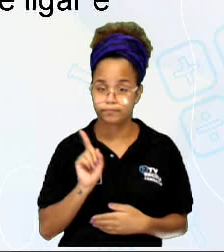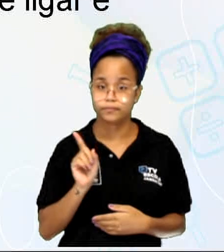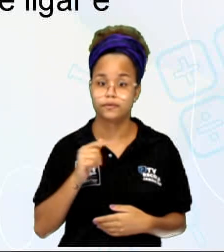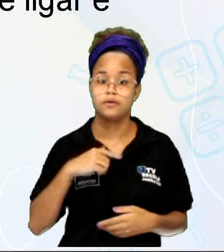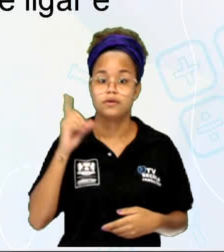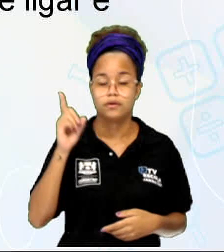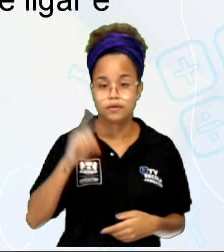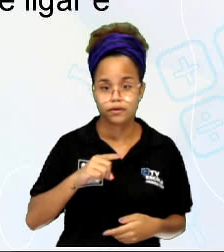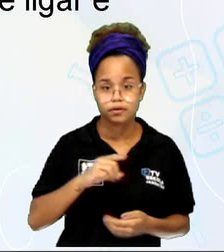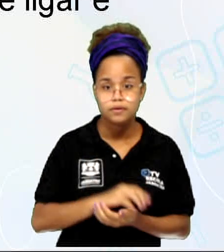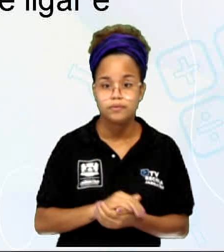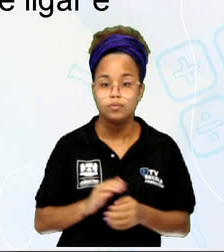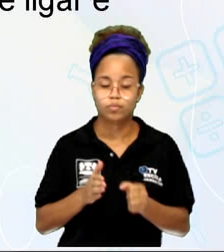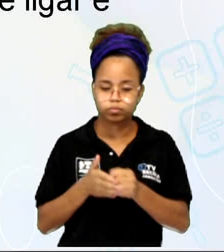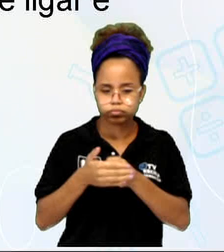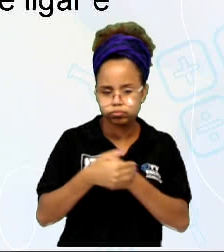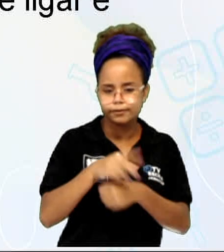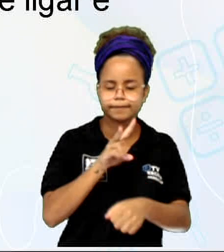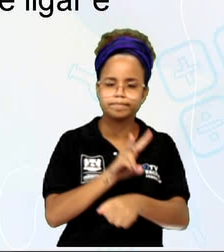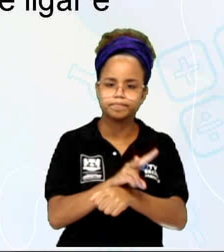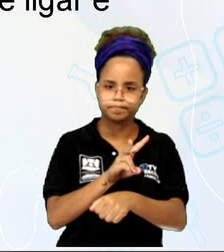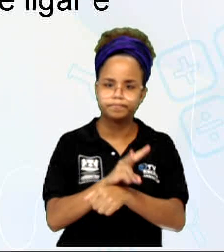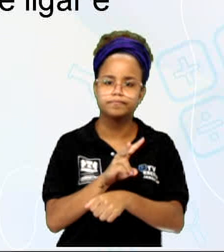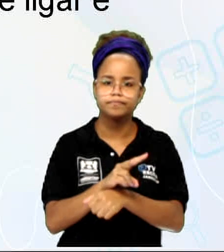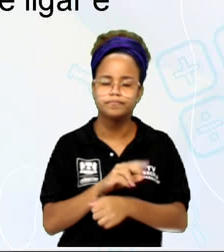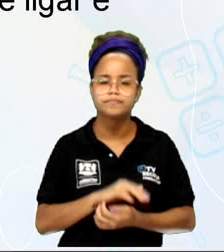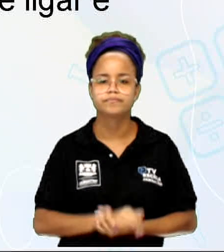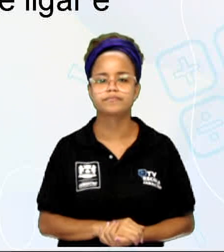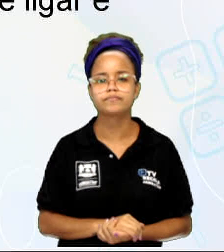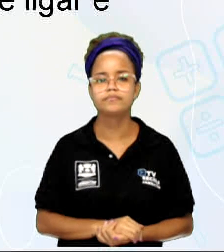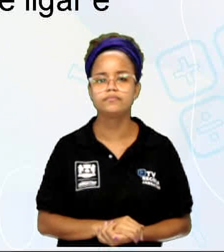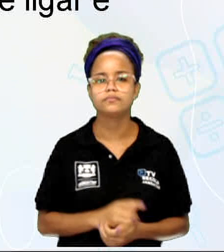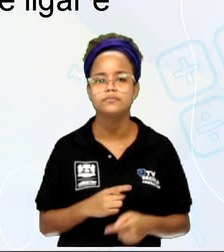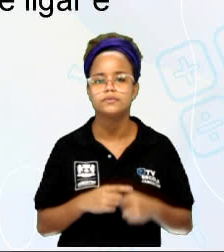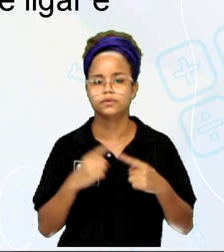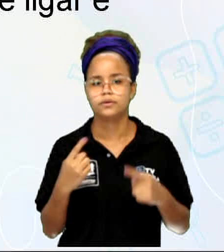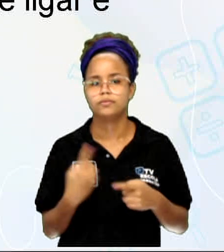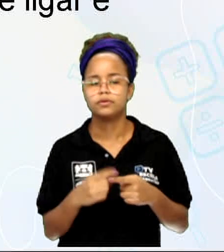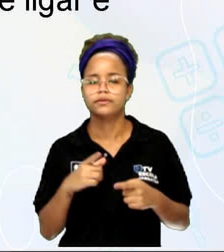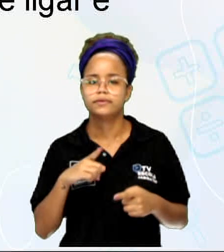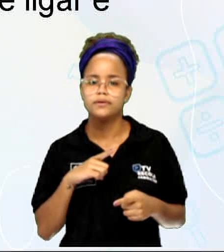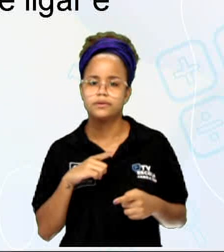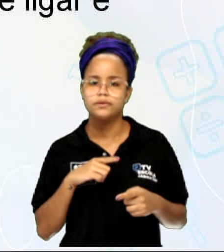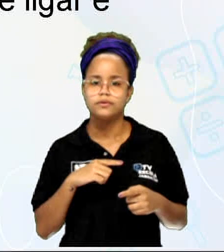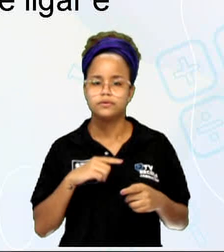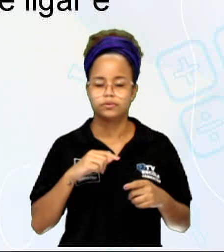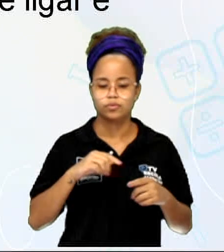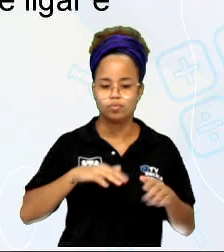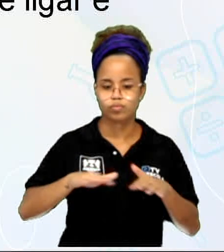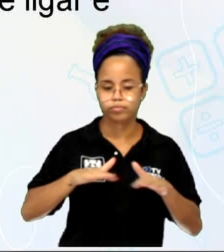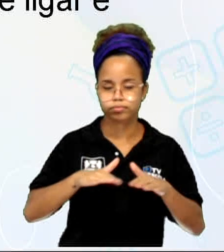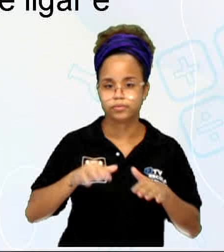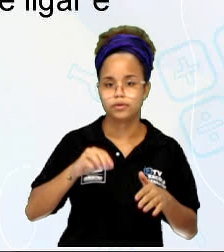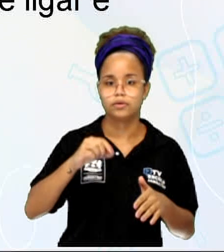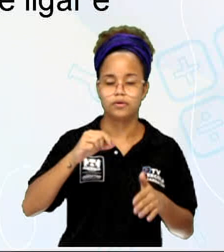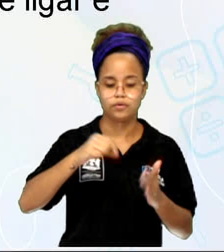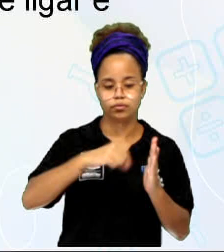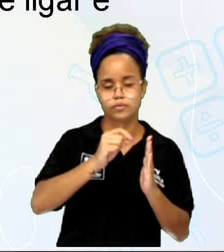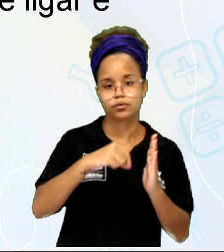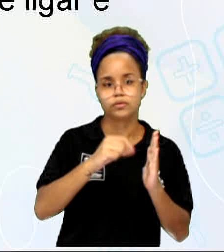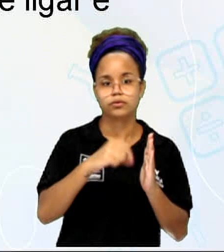componente para proteção e segurança, mas devido a sua composição mecânica, proporcionar, né, o